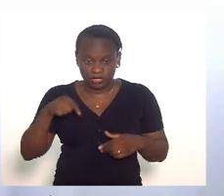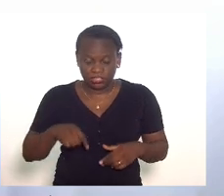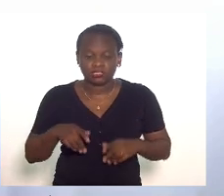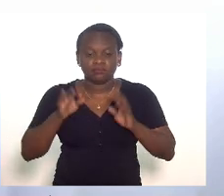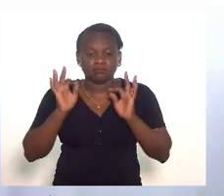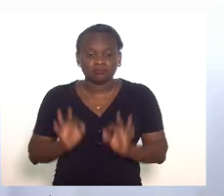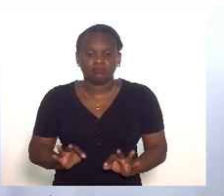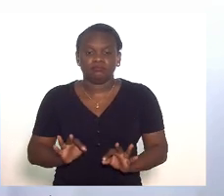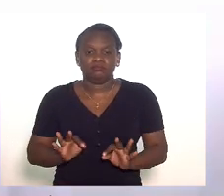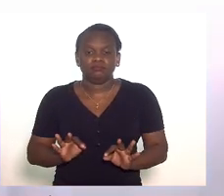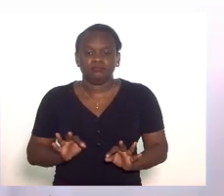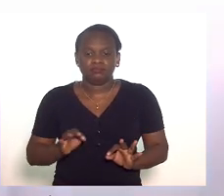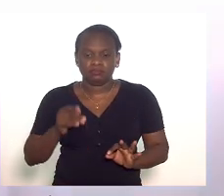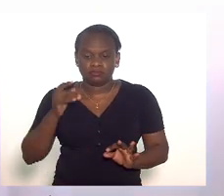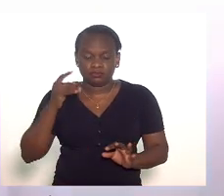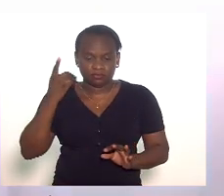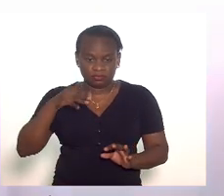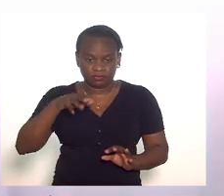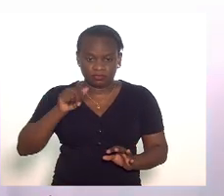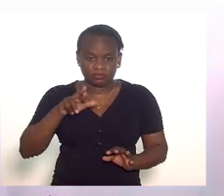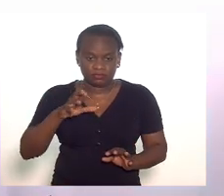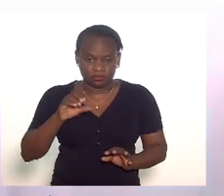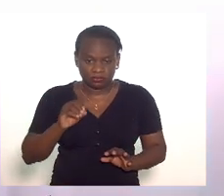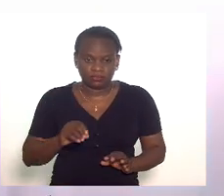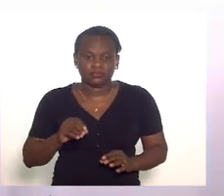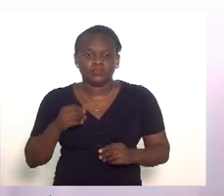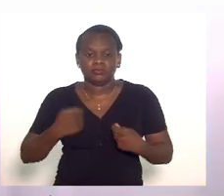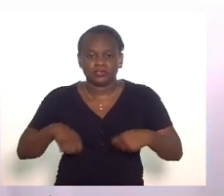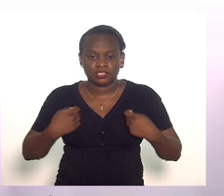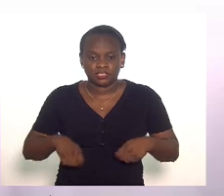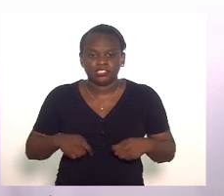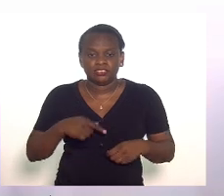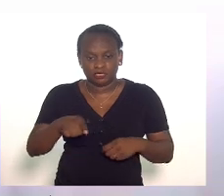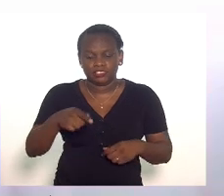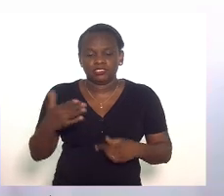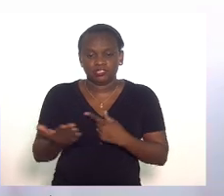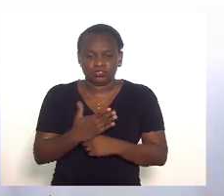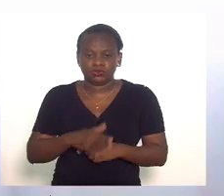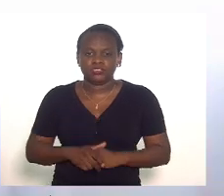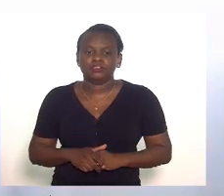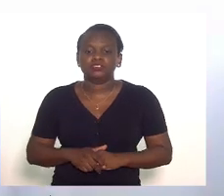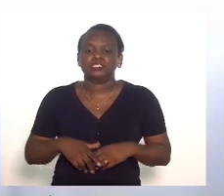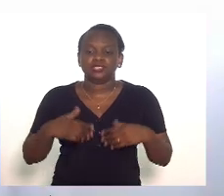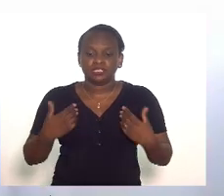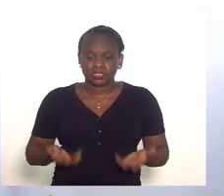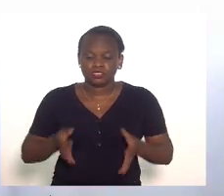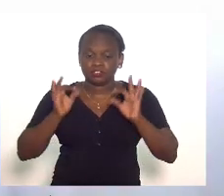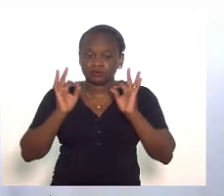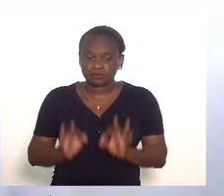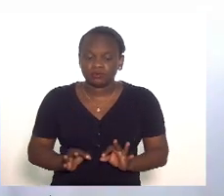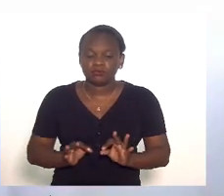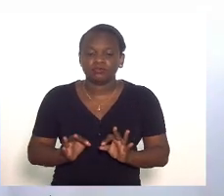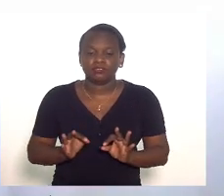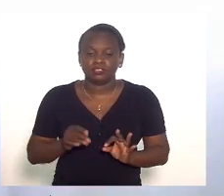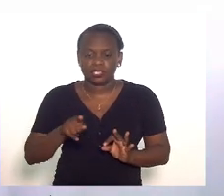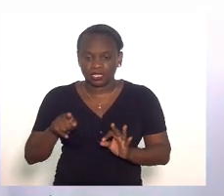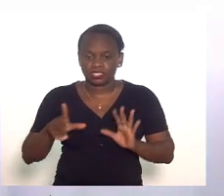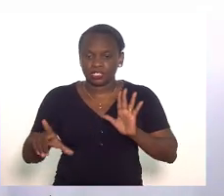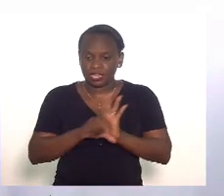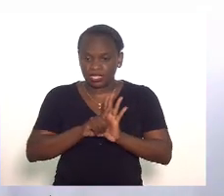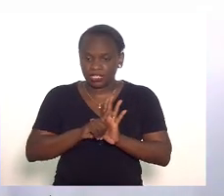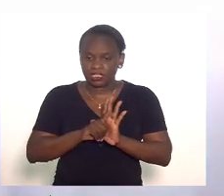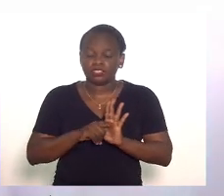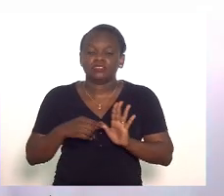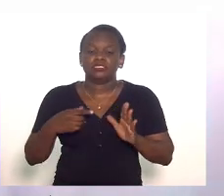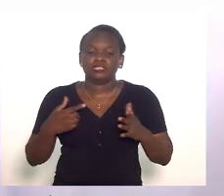efetividade deputado Márcio Pacheco para isso precisaremos de vossa excelência da efetividade a essa lei